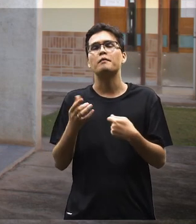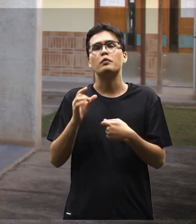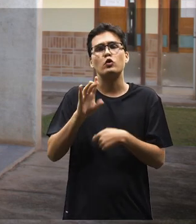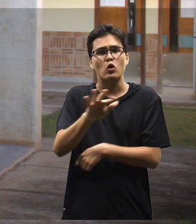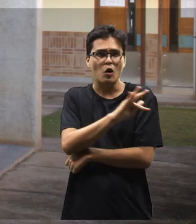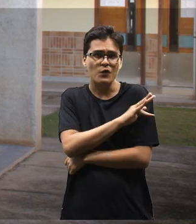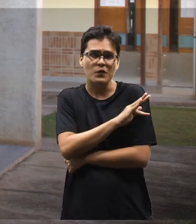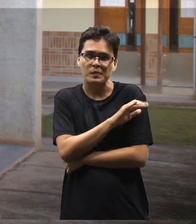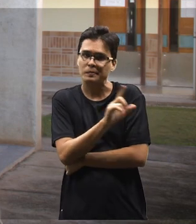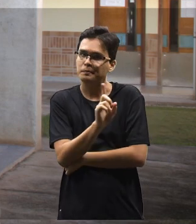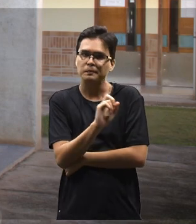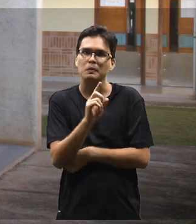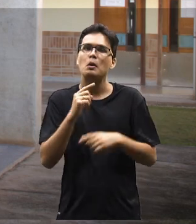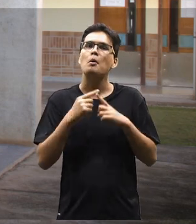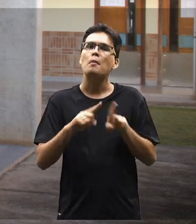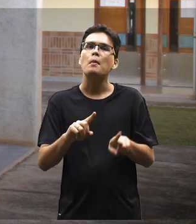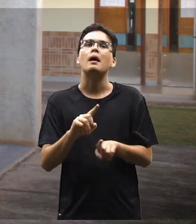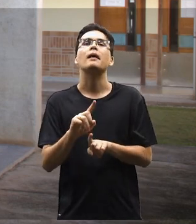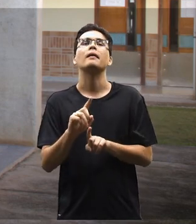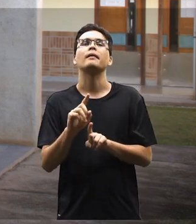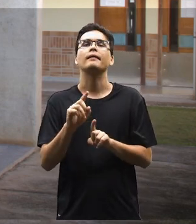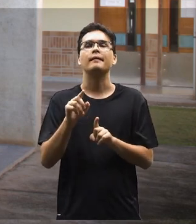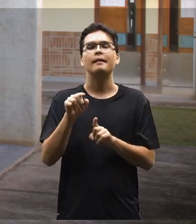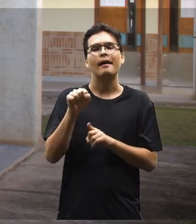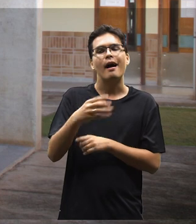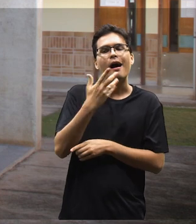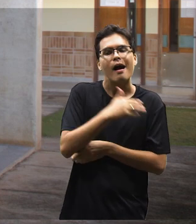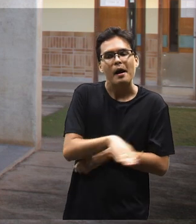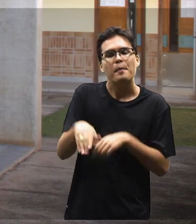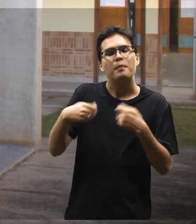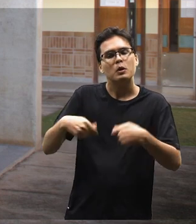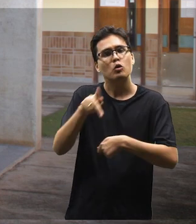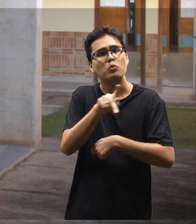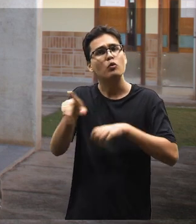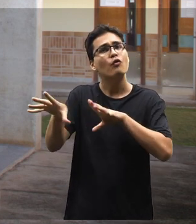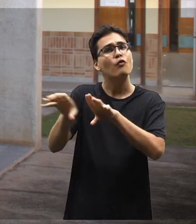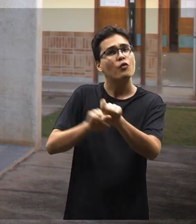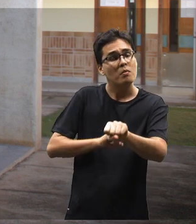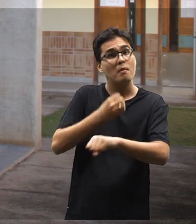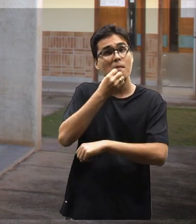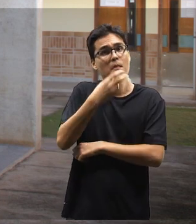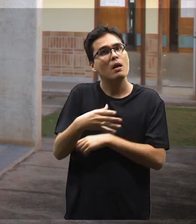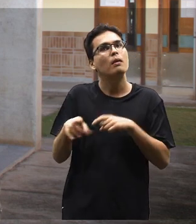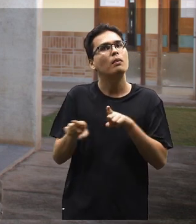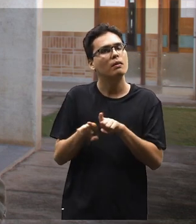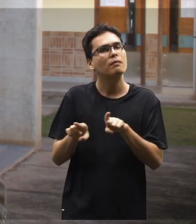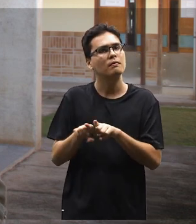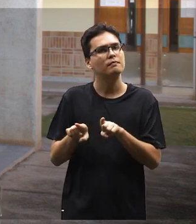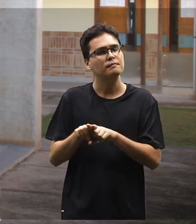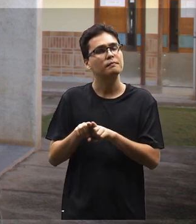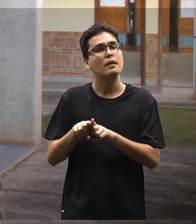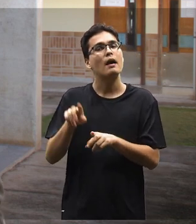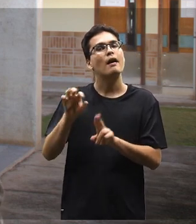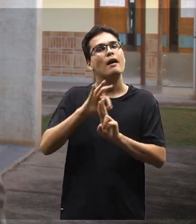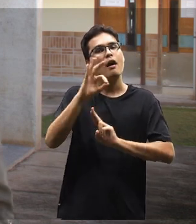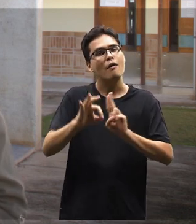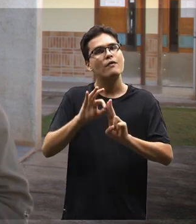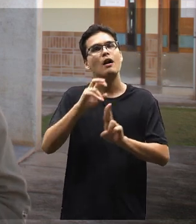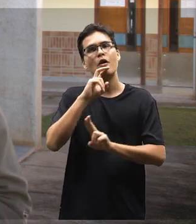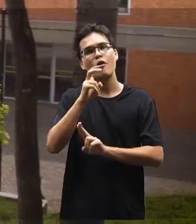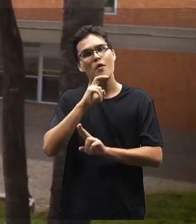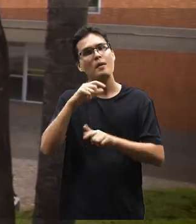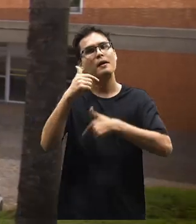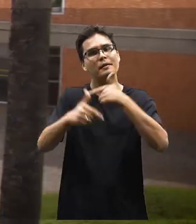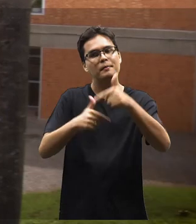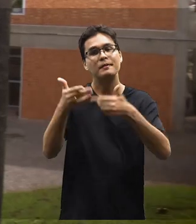não só no ensino fundamental ou no ensino médio, também precisam de professores formados, bem formados, né? E eu acho que é isso que a UFSCar